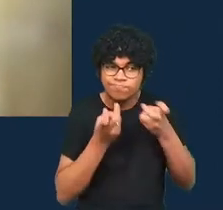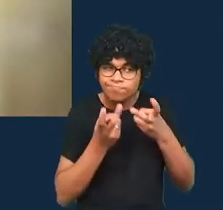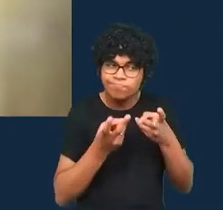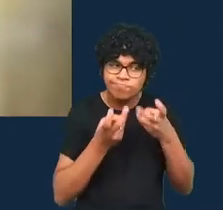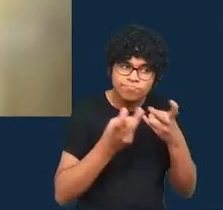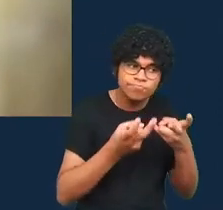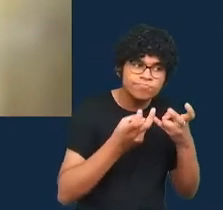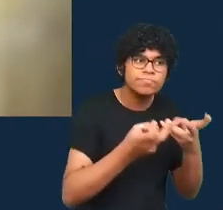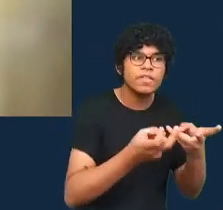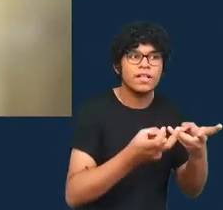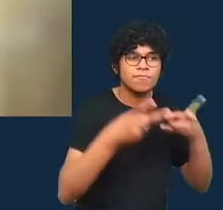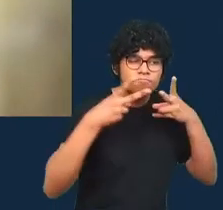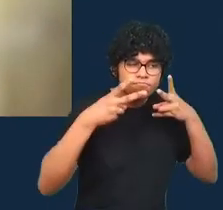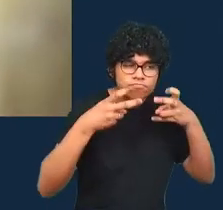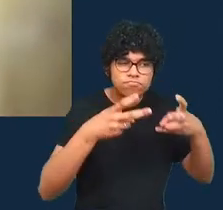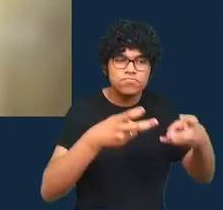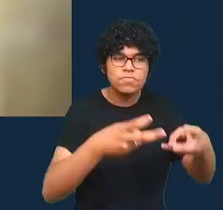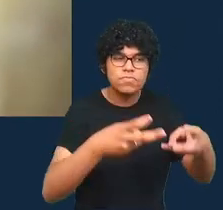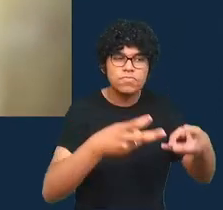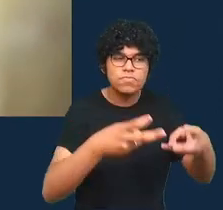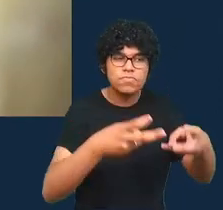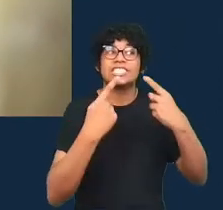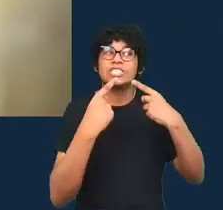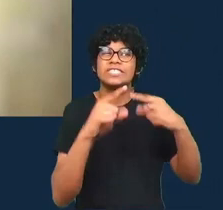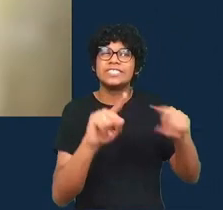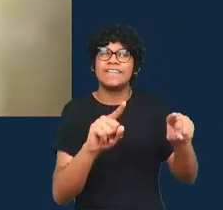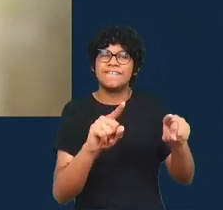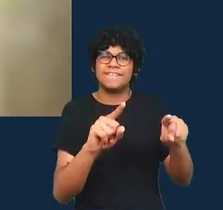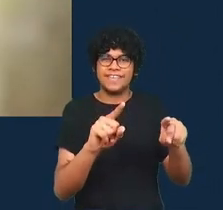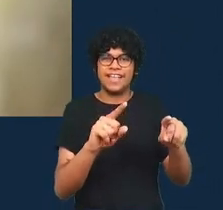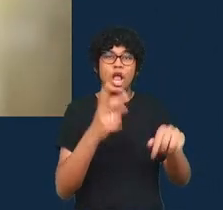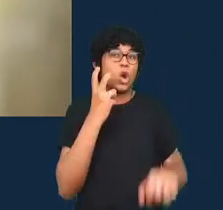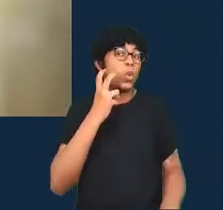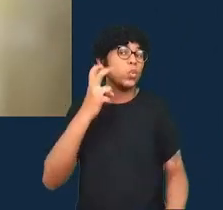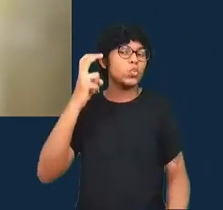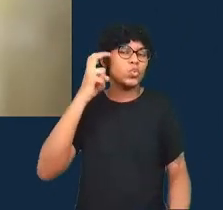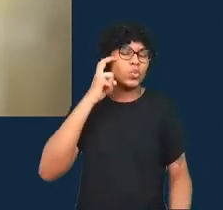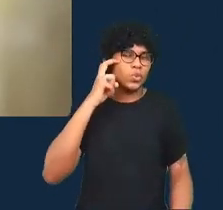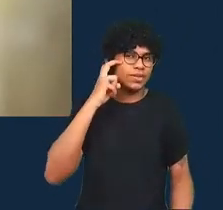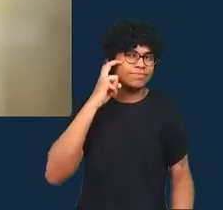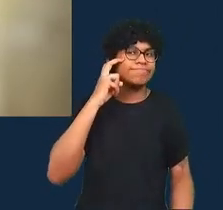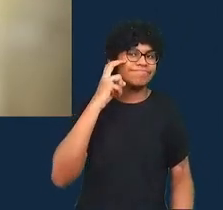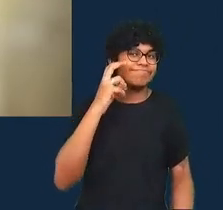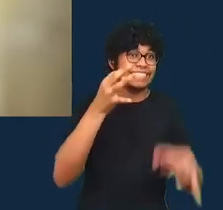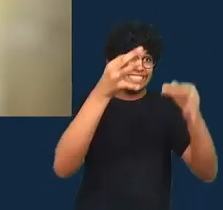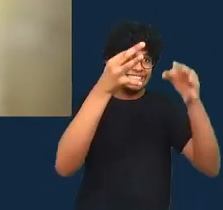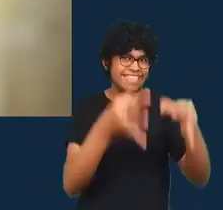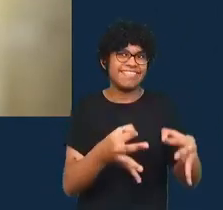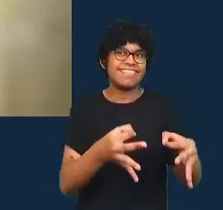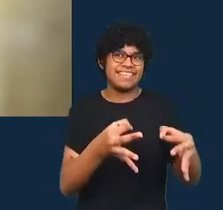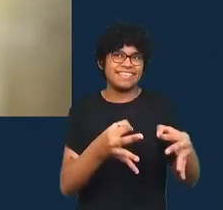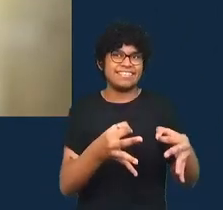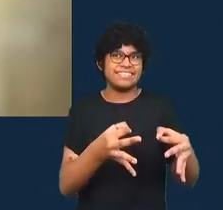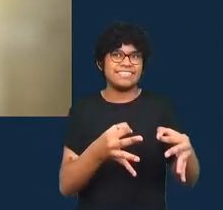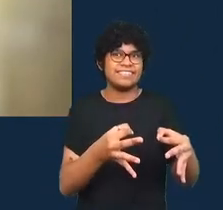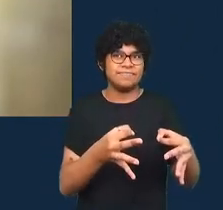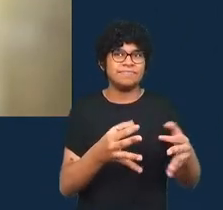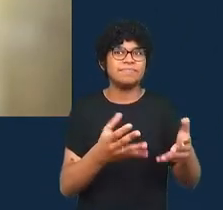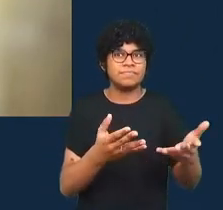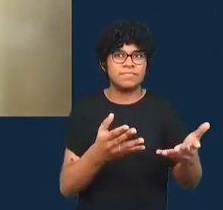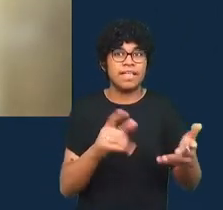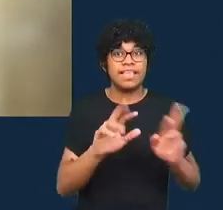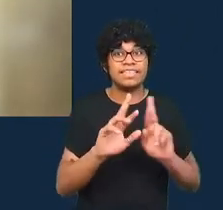desafiar essa cultura da certeza como o Cedric disse mudar a história sobre o que é a ciência o que é